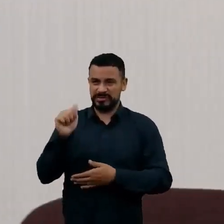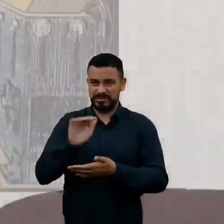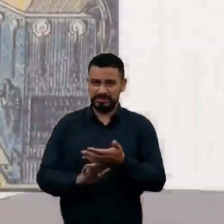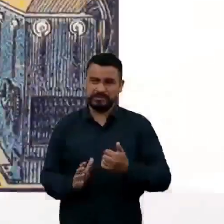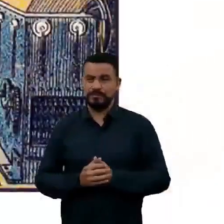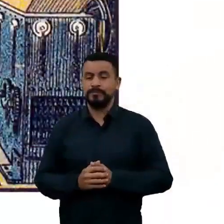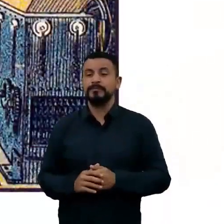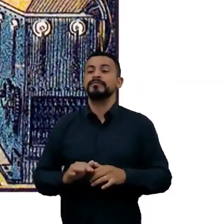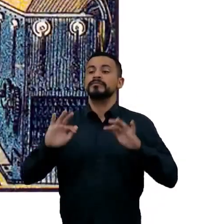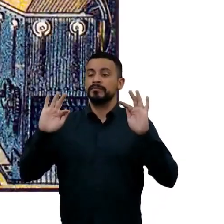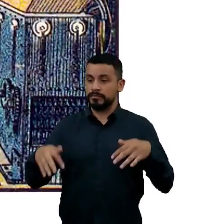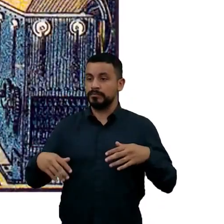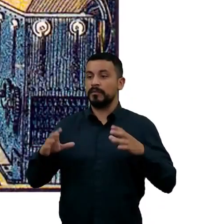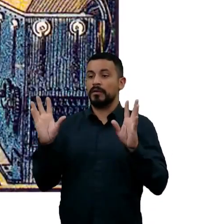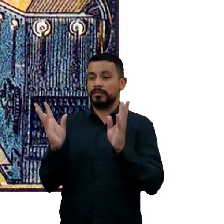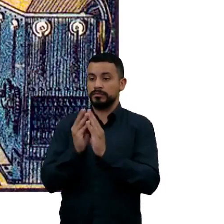brevemente